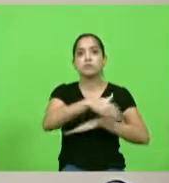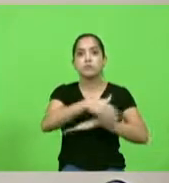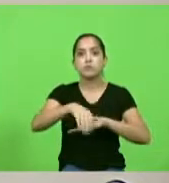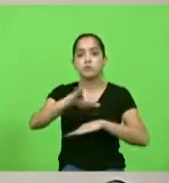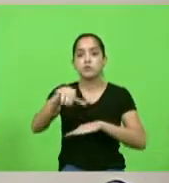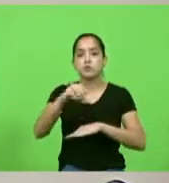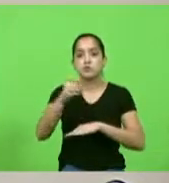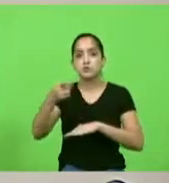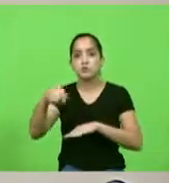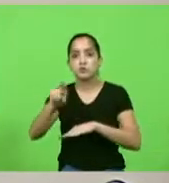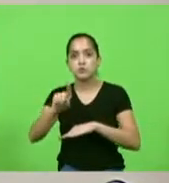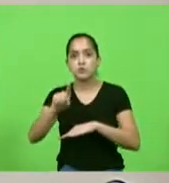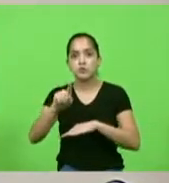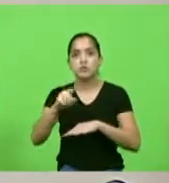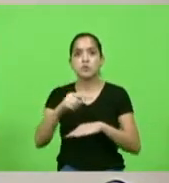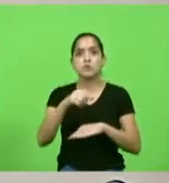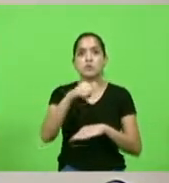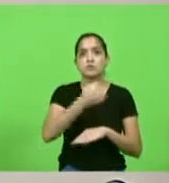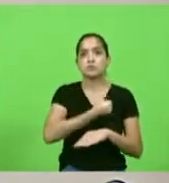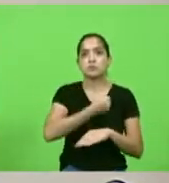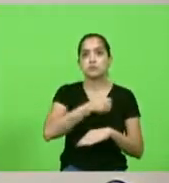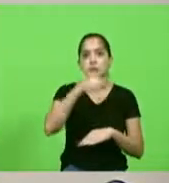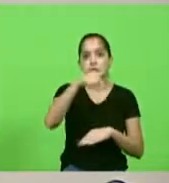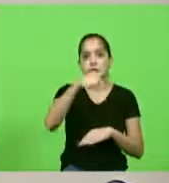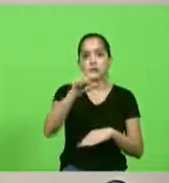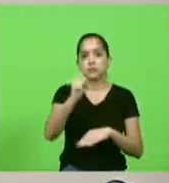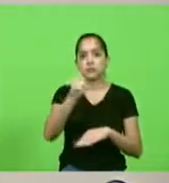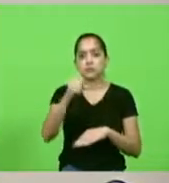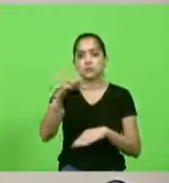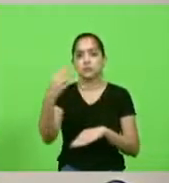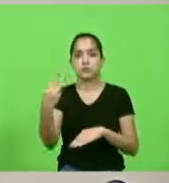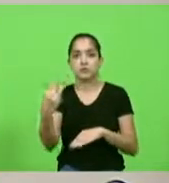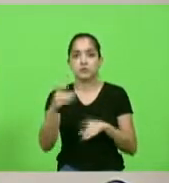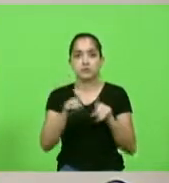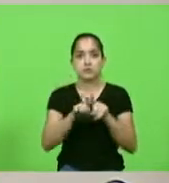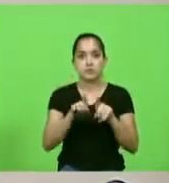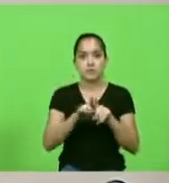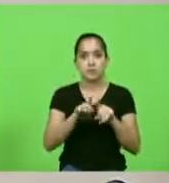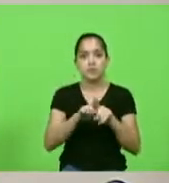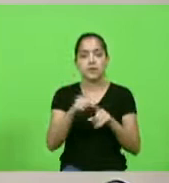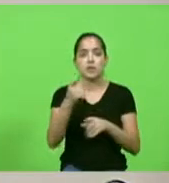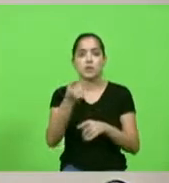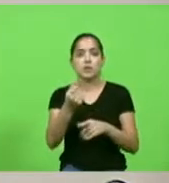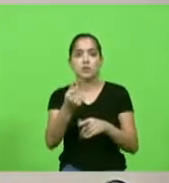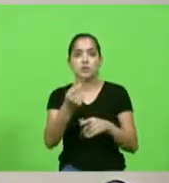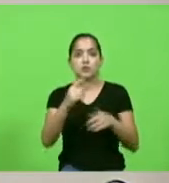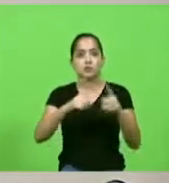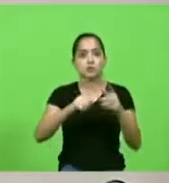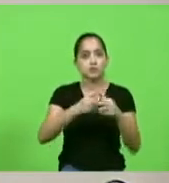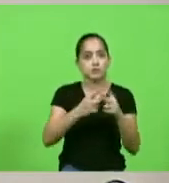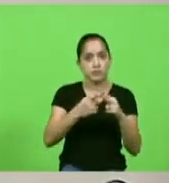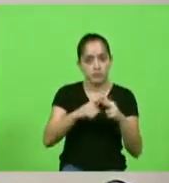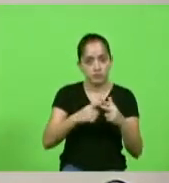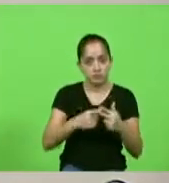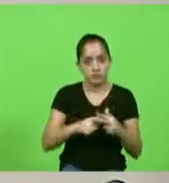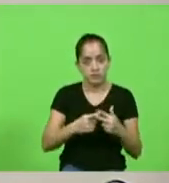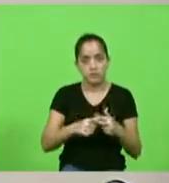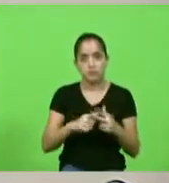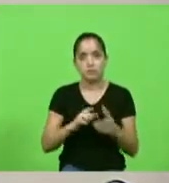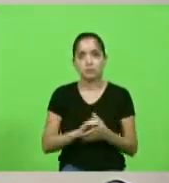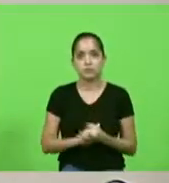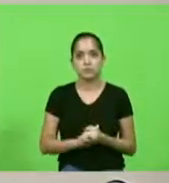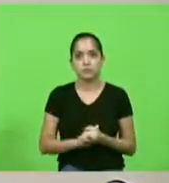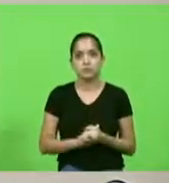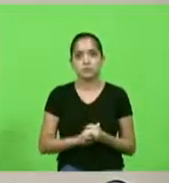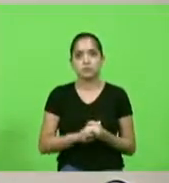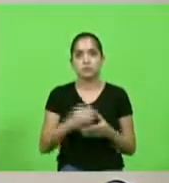Espezim número 783 bem como custos de manutenção do mesmo em